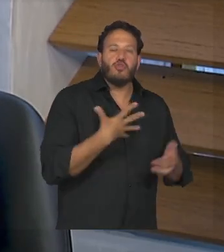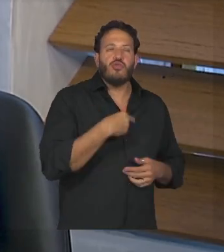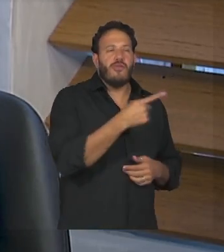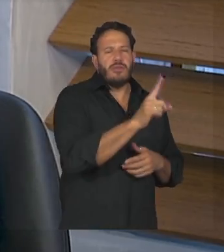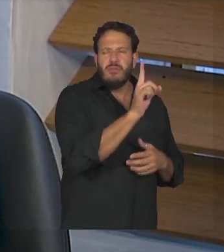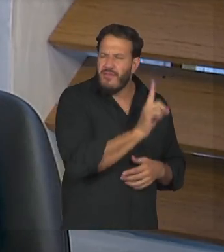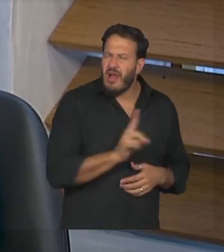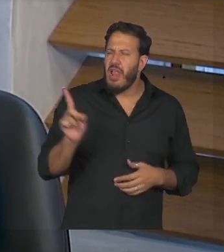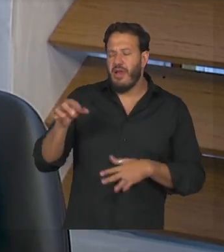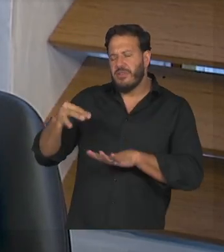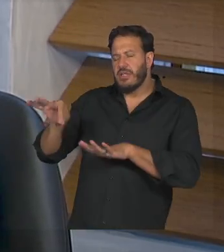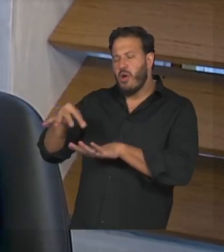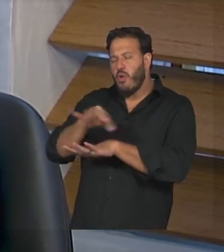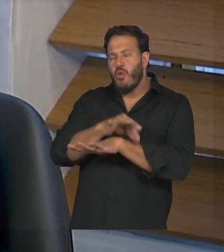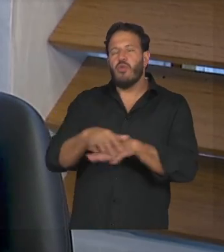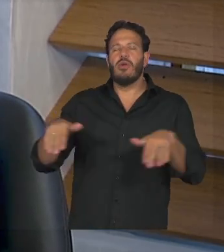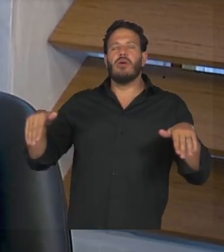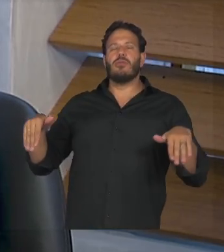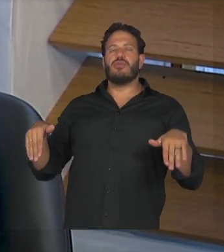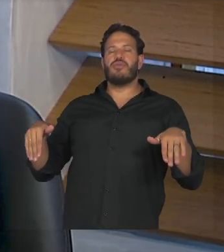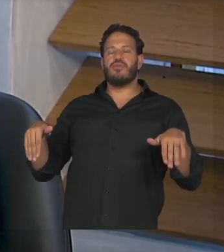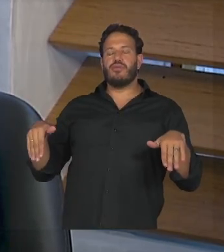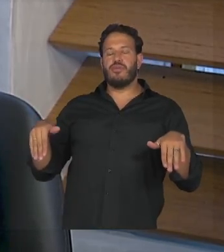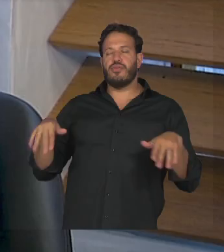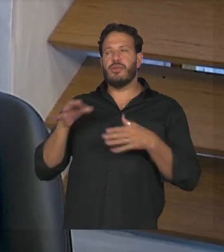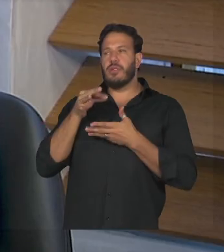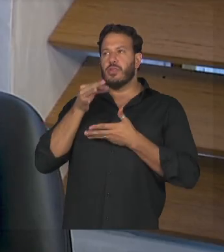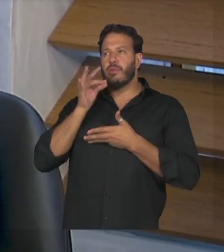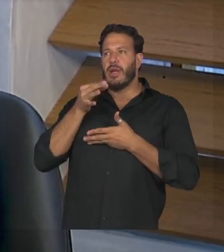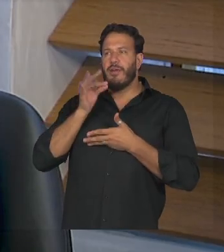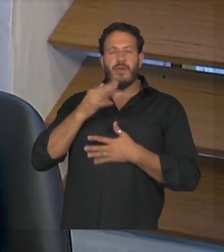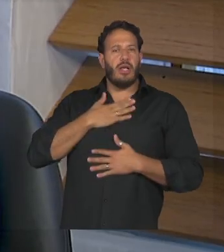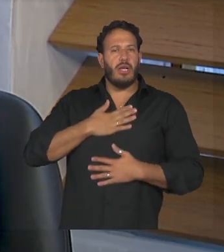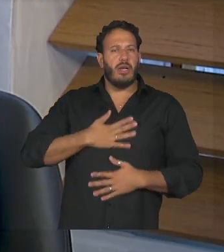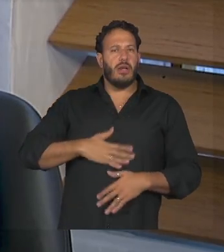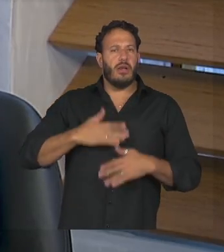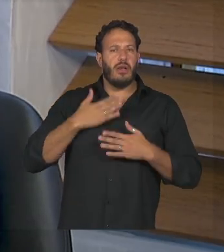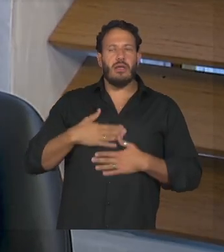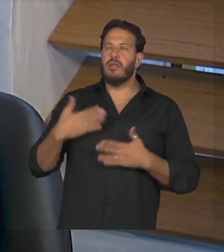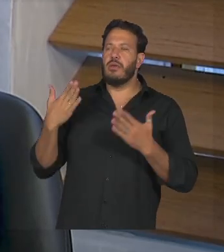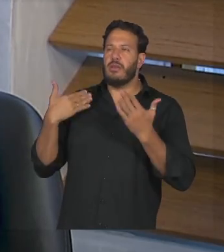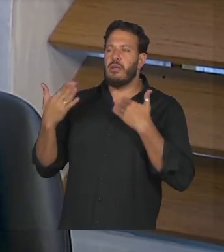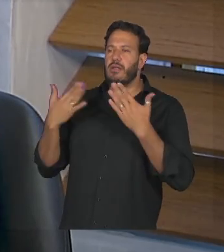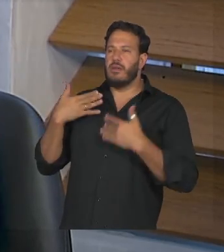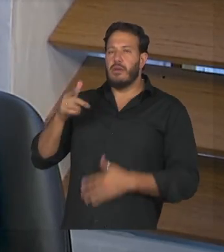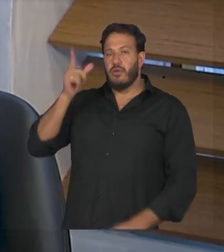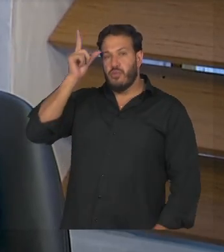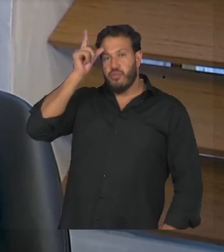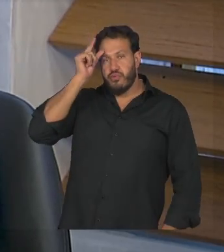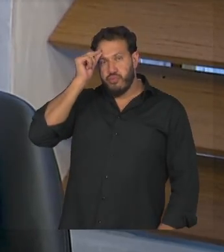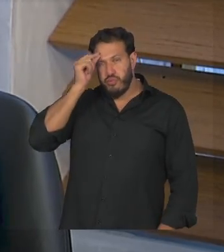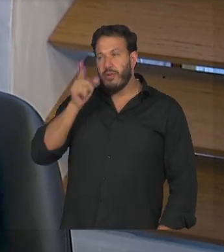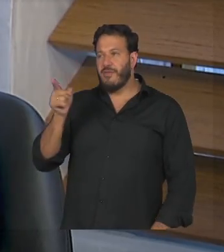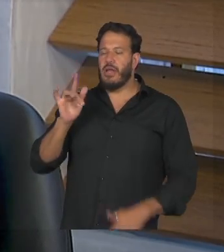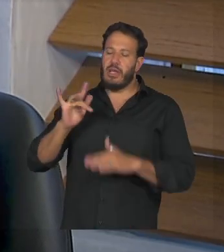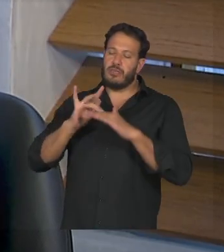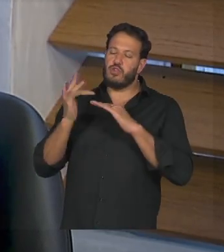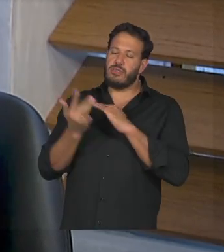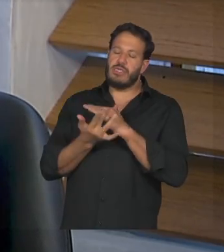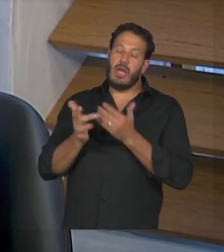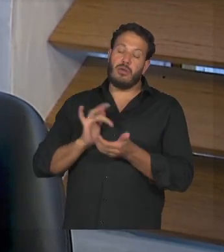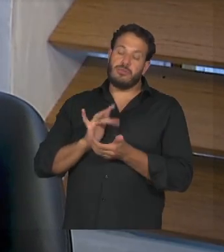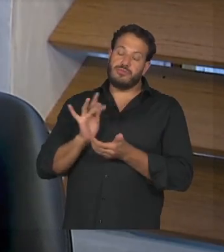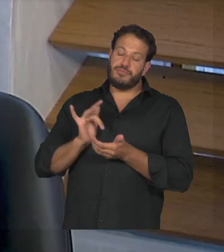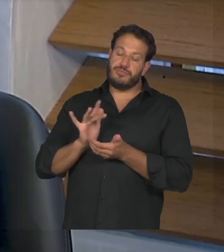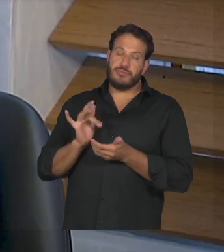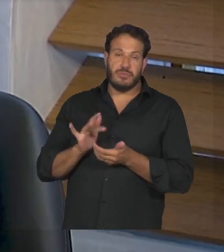a unha vai fazer o cabelo vai sentar vai tomar um café vai conversar vai acessar rede social enfim